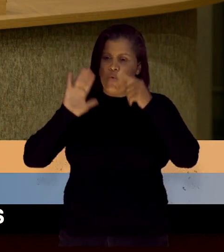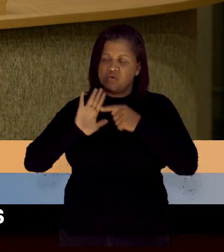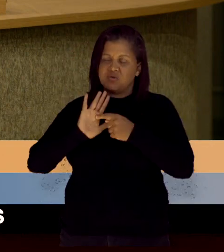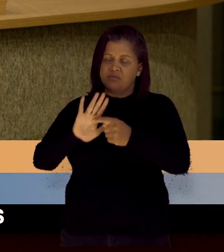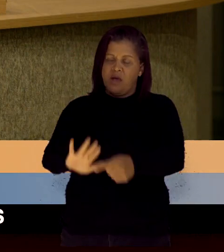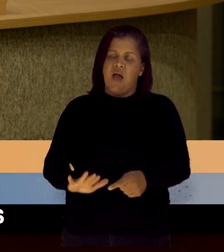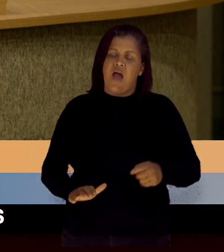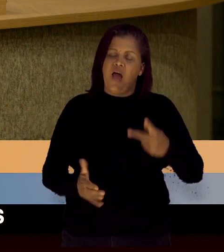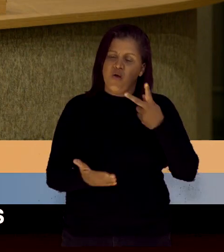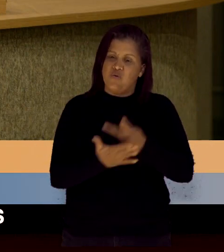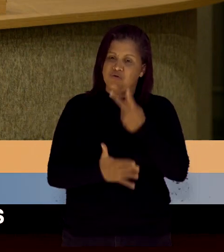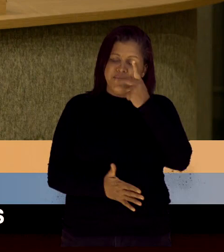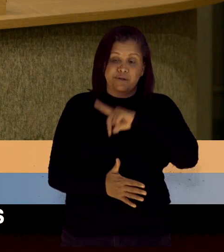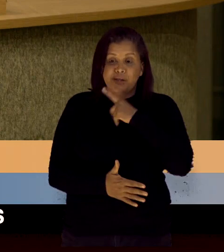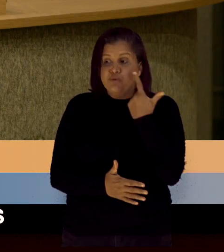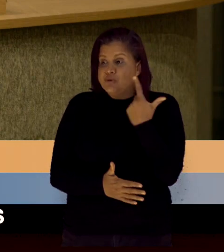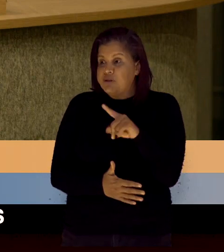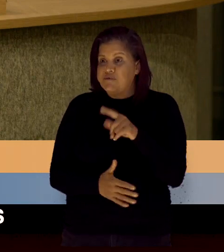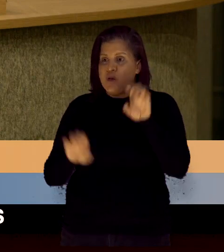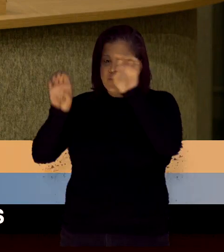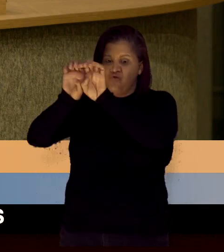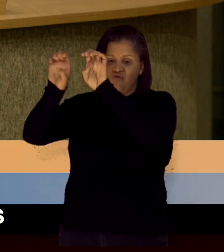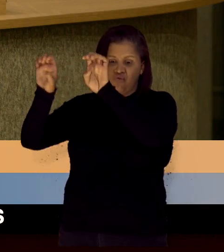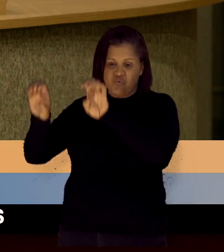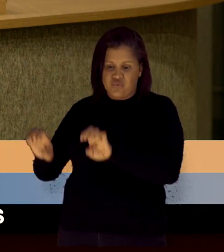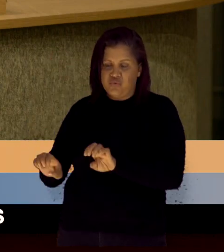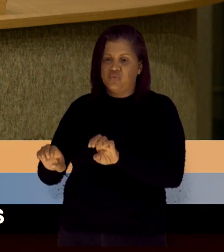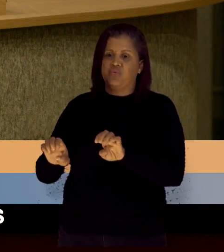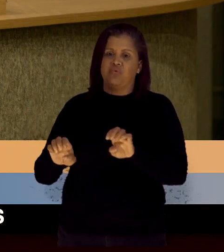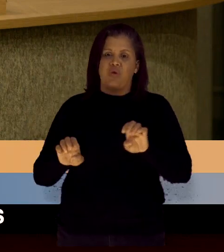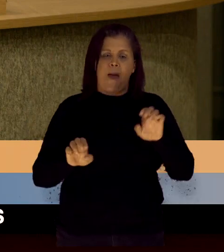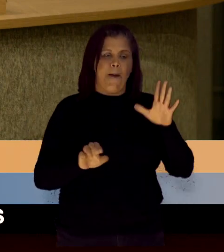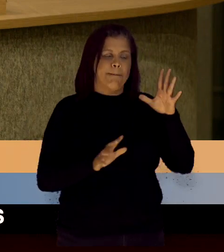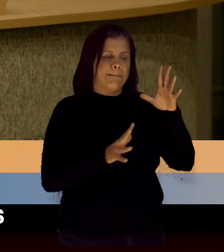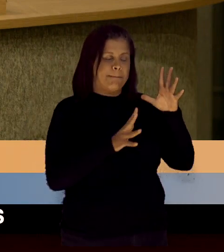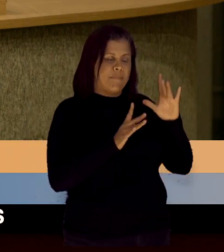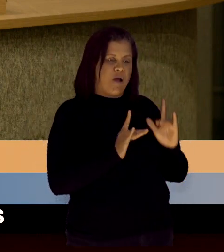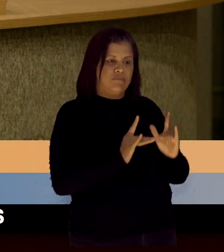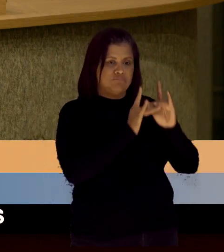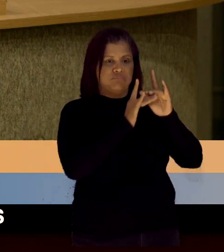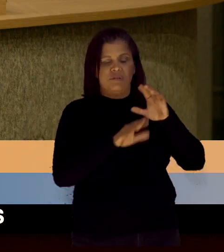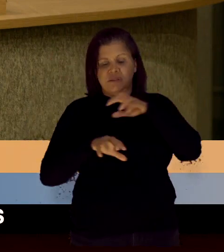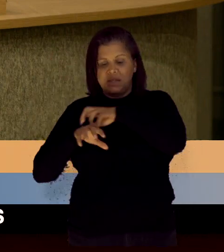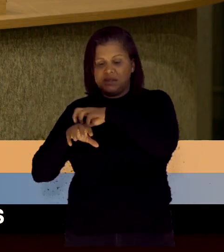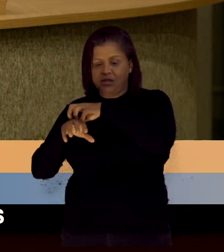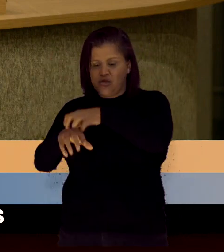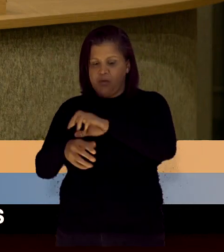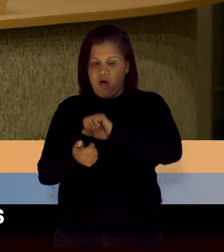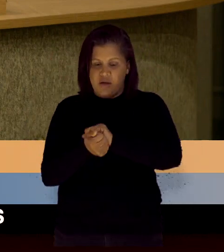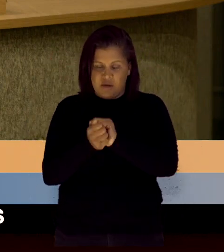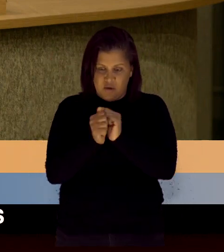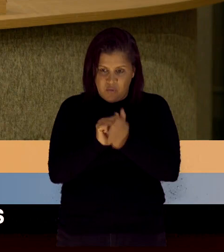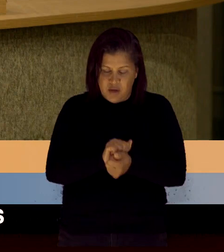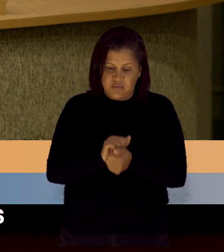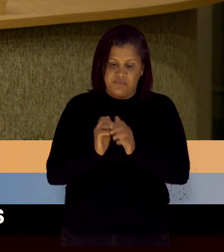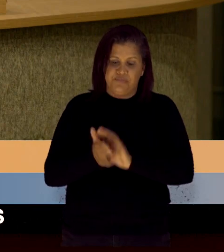acontecerem. Não tiveram estrutura para hospedagem e nem transporte adequados.